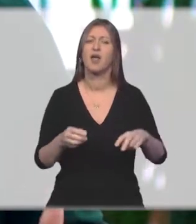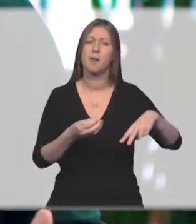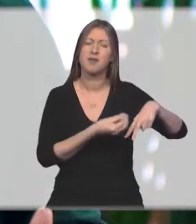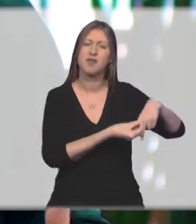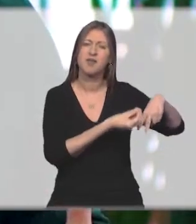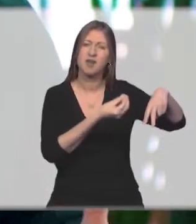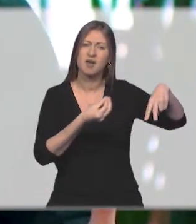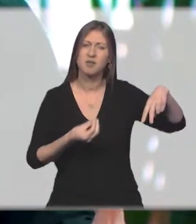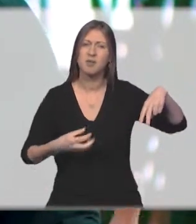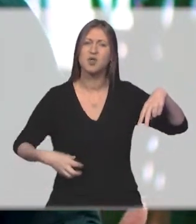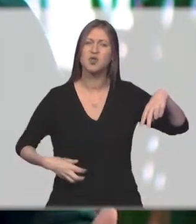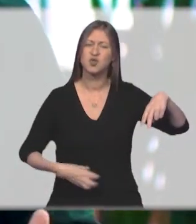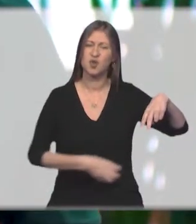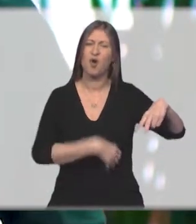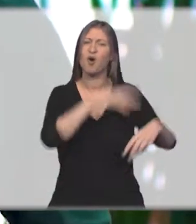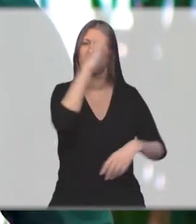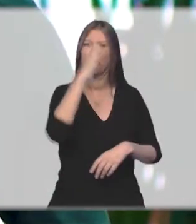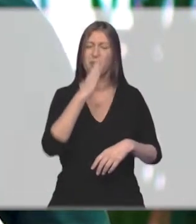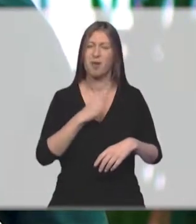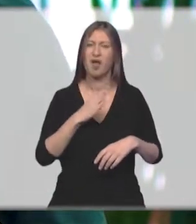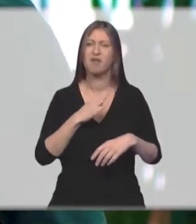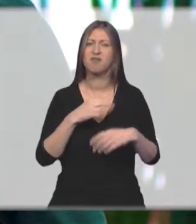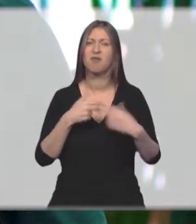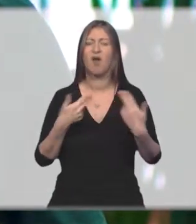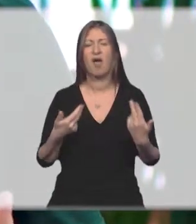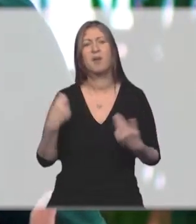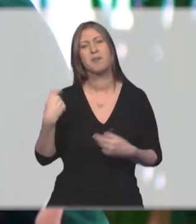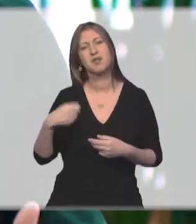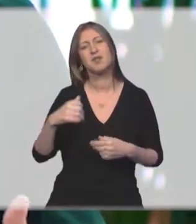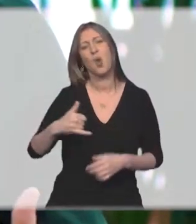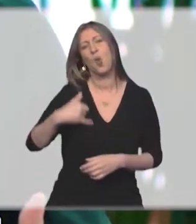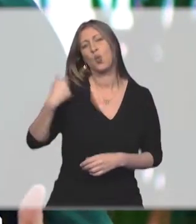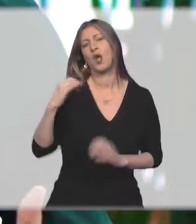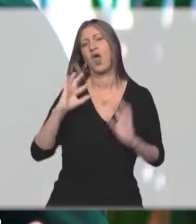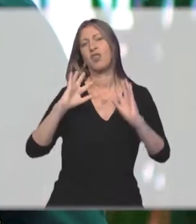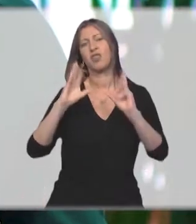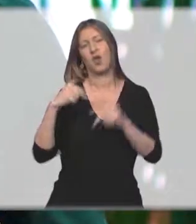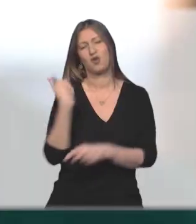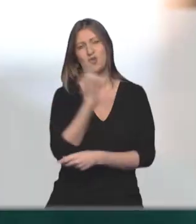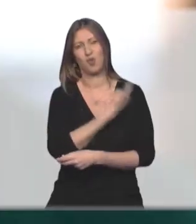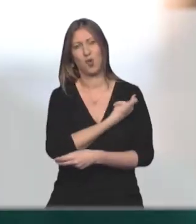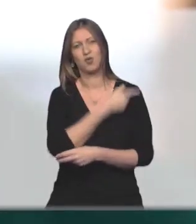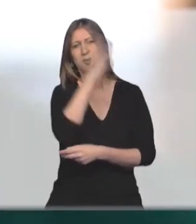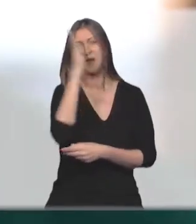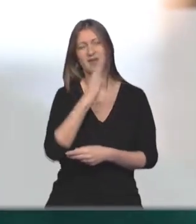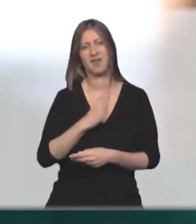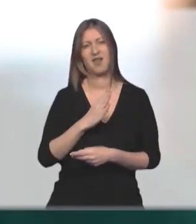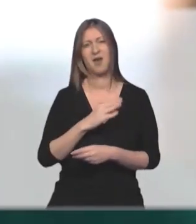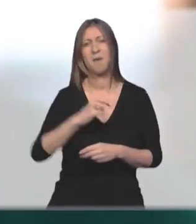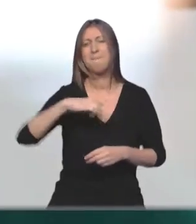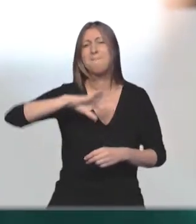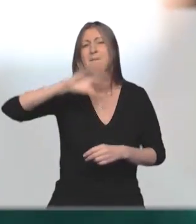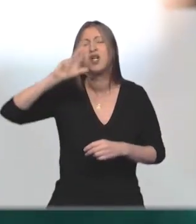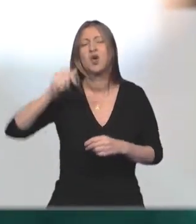dos transplantes de órgãos no Brasil é algo que deve orgulhar todos nós brasileiros. São milhares de vidas salvas